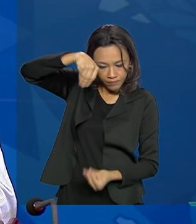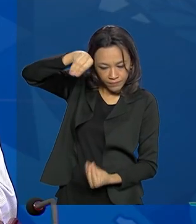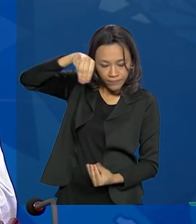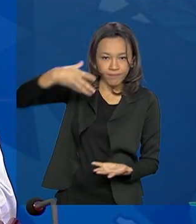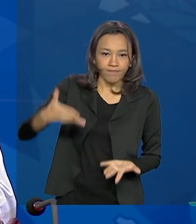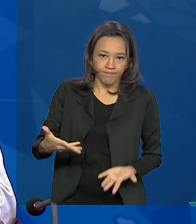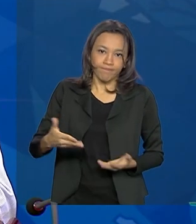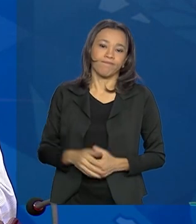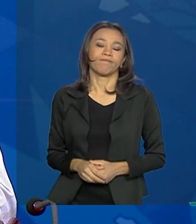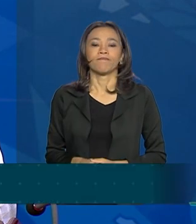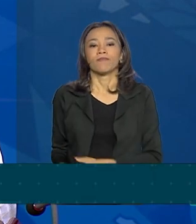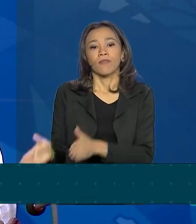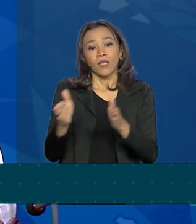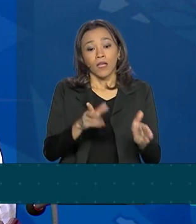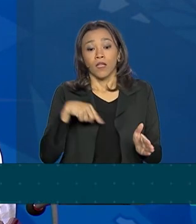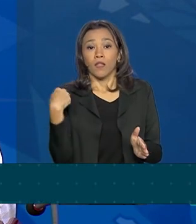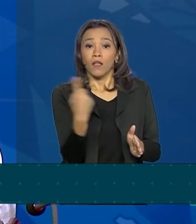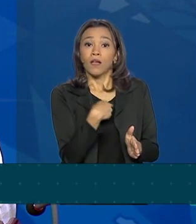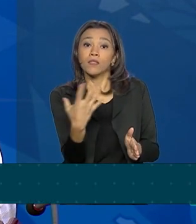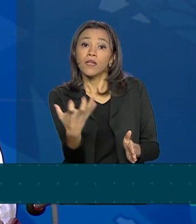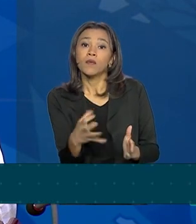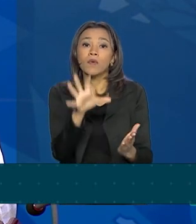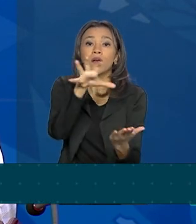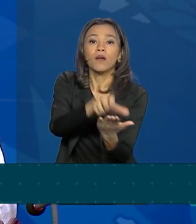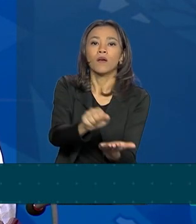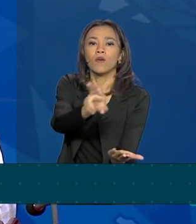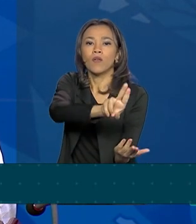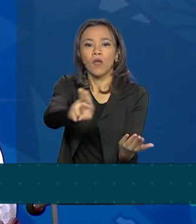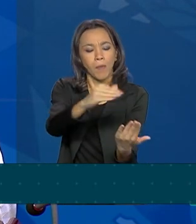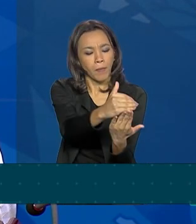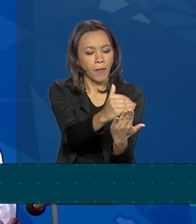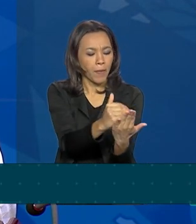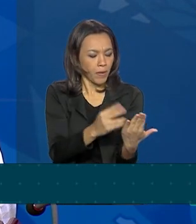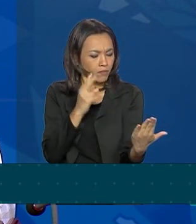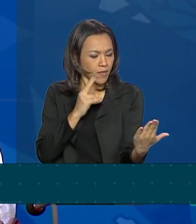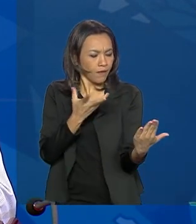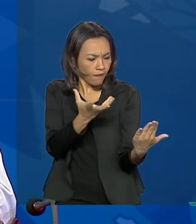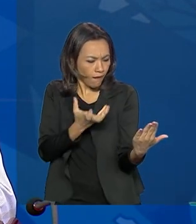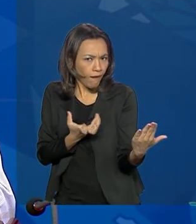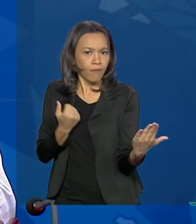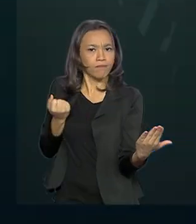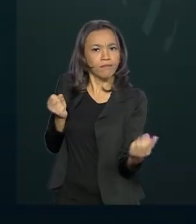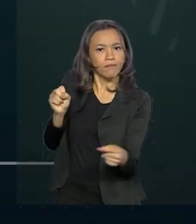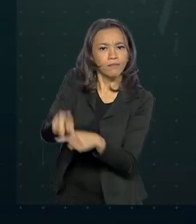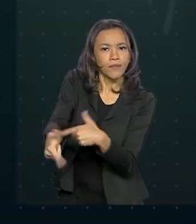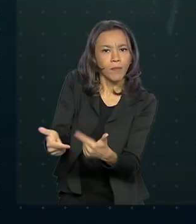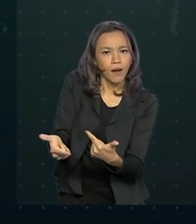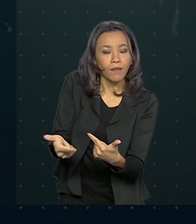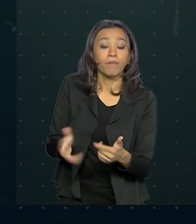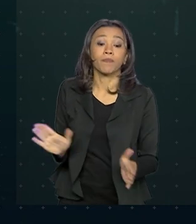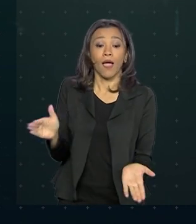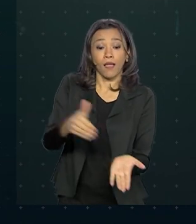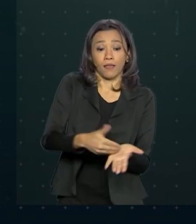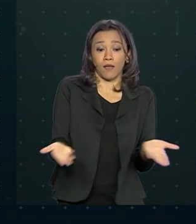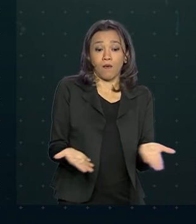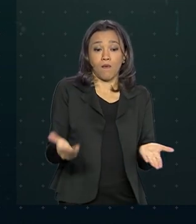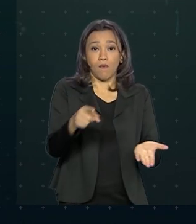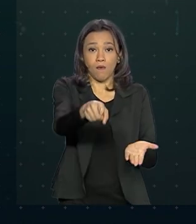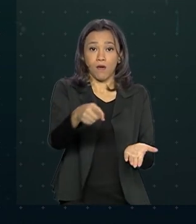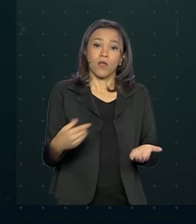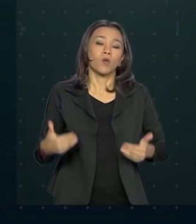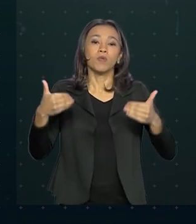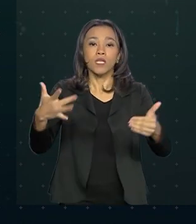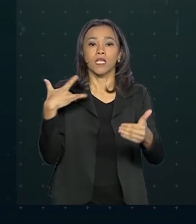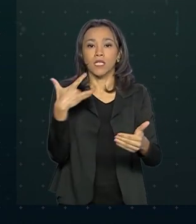Por enquanto, nós queremos um cadastro para saber quem são aqueles que têm disponibilidade, que querem, que vão. Até o momento, o Ministério da Saúde